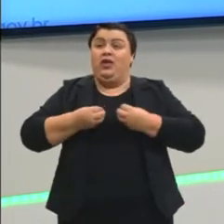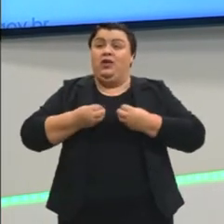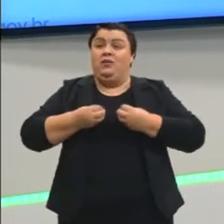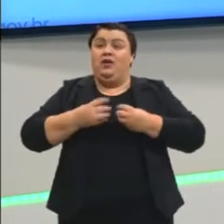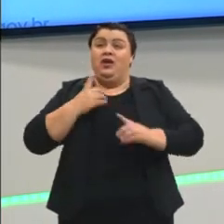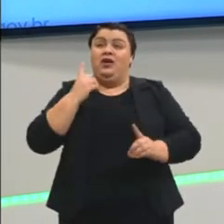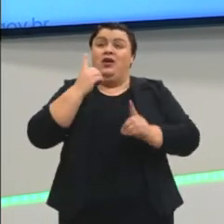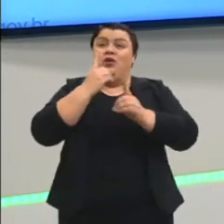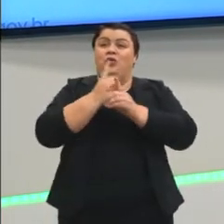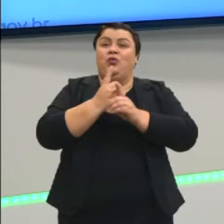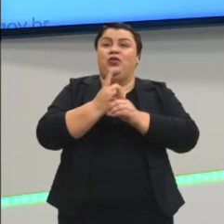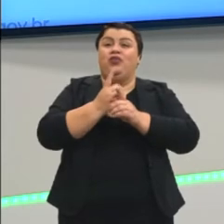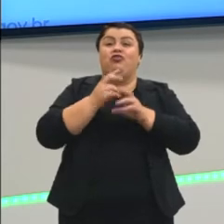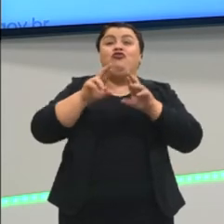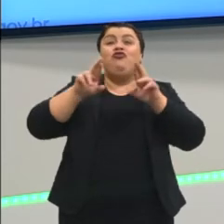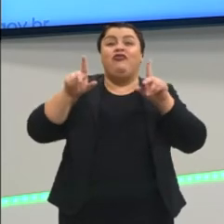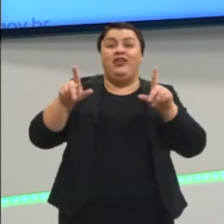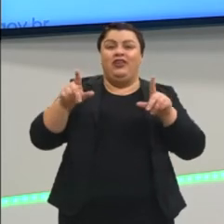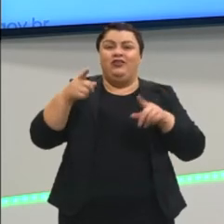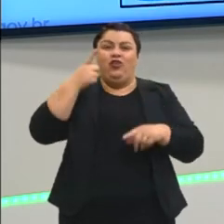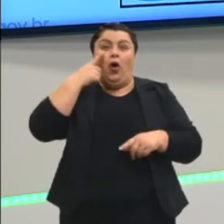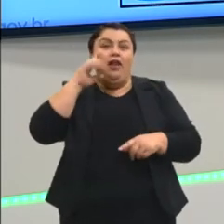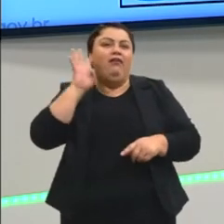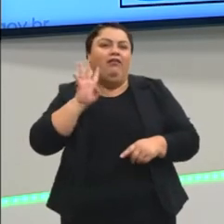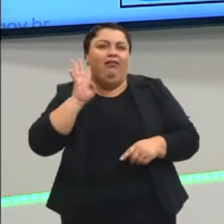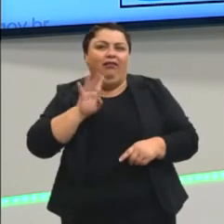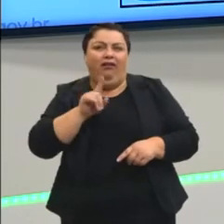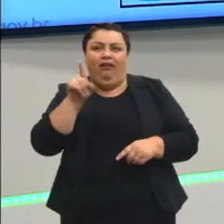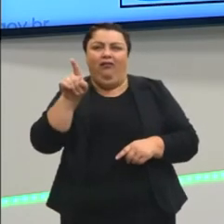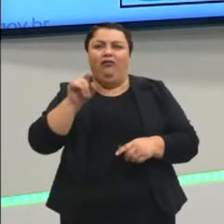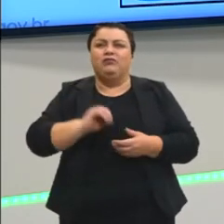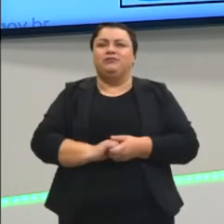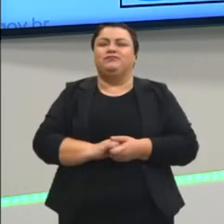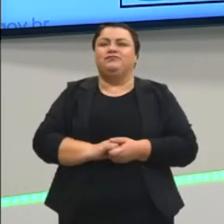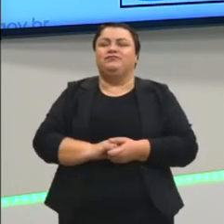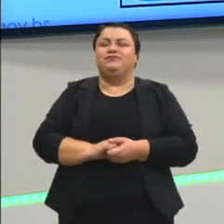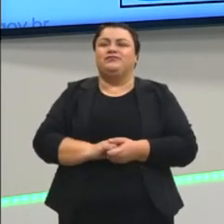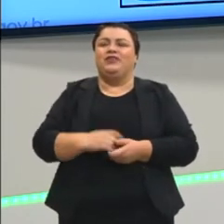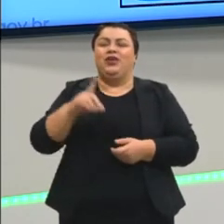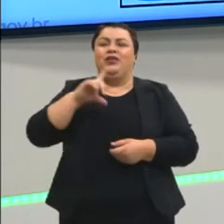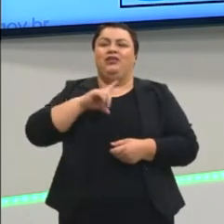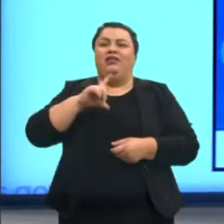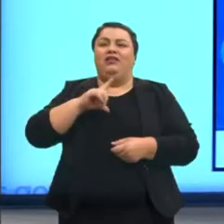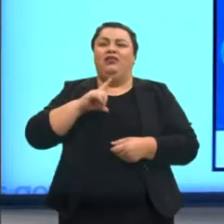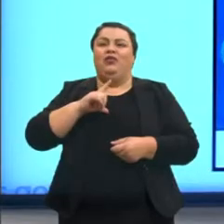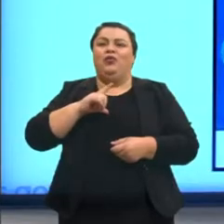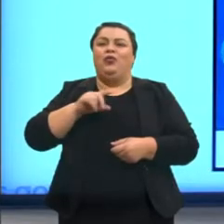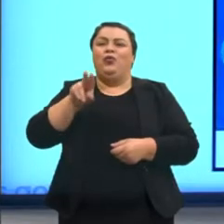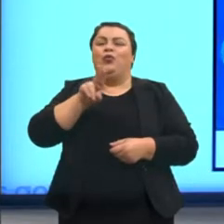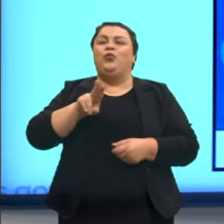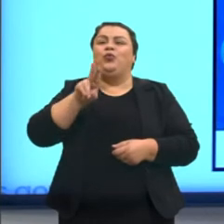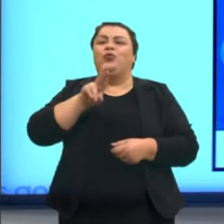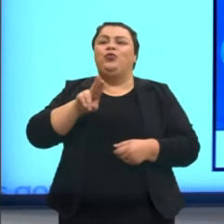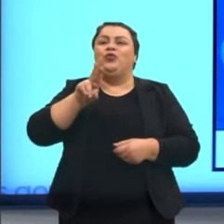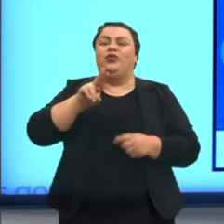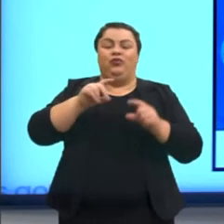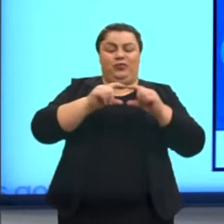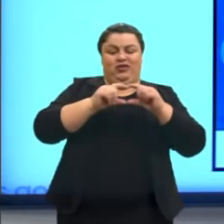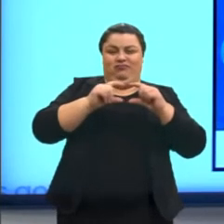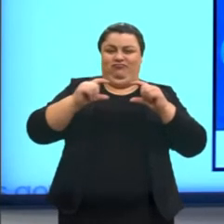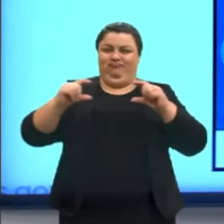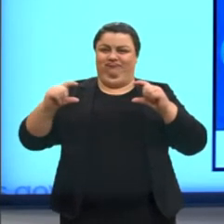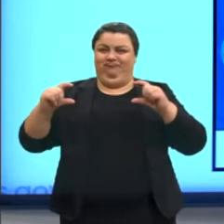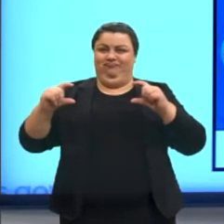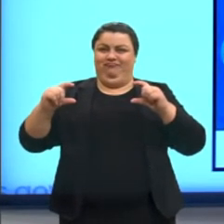ele numa segunda versão. Olha que bacana. Eu tenho ele aqui através de uma tirinha.